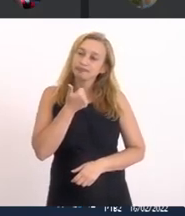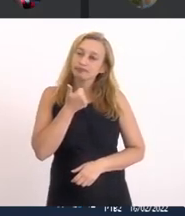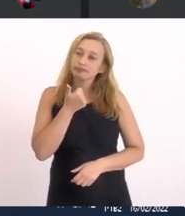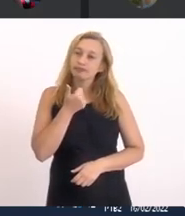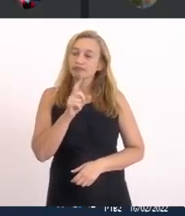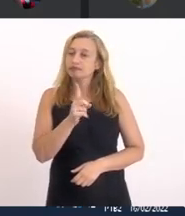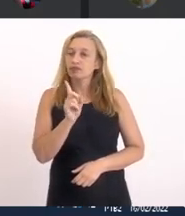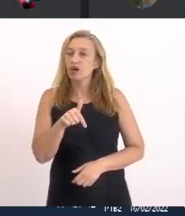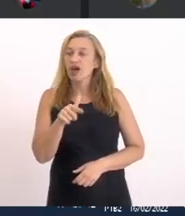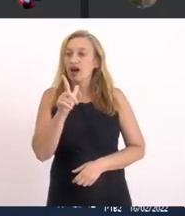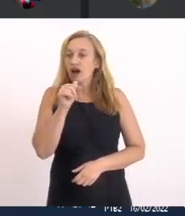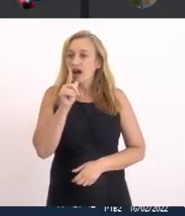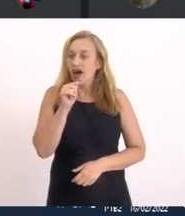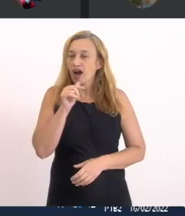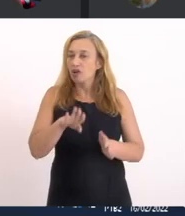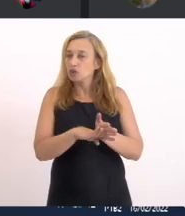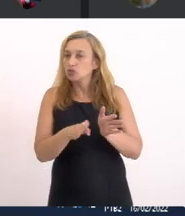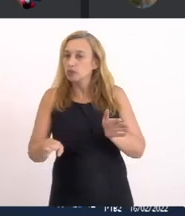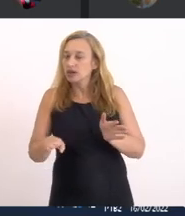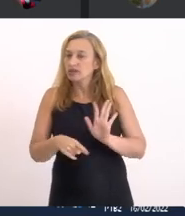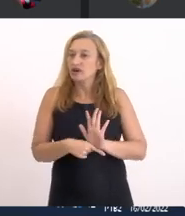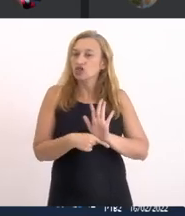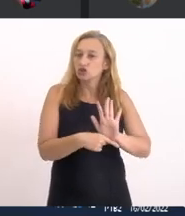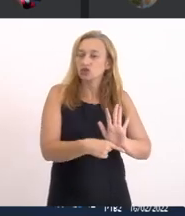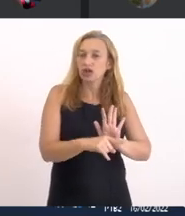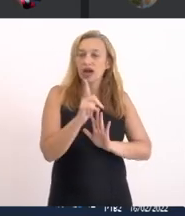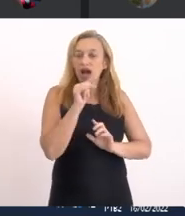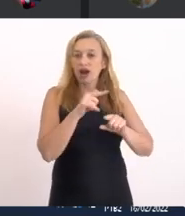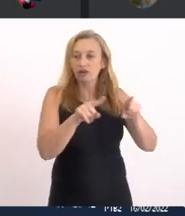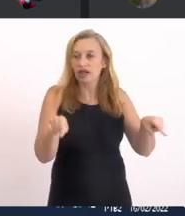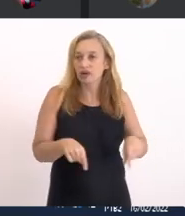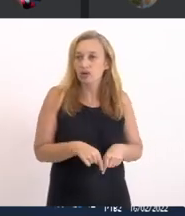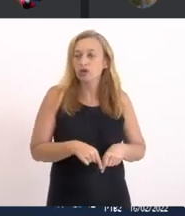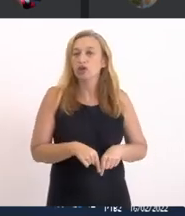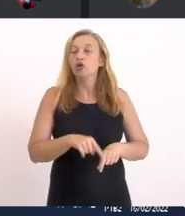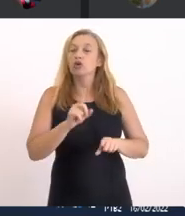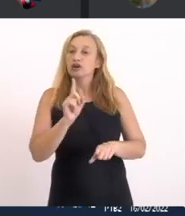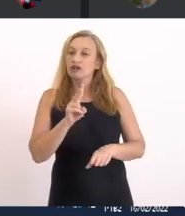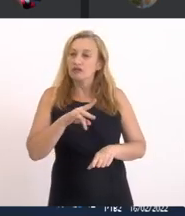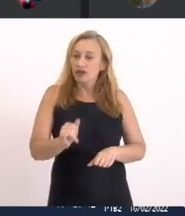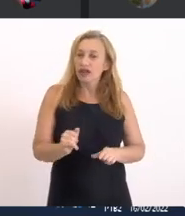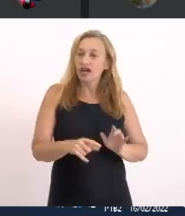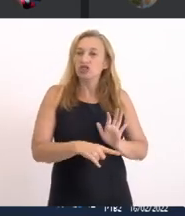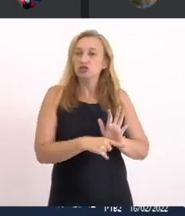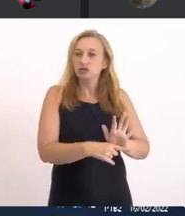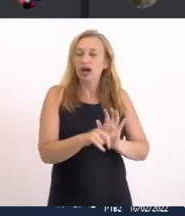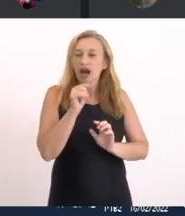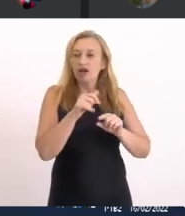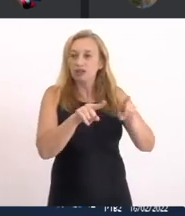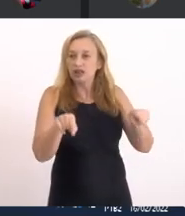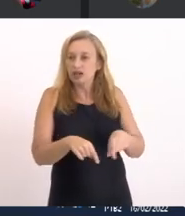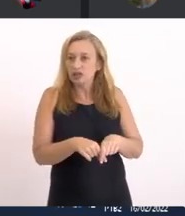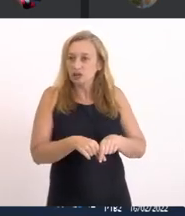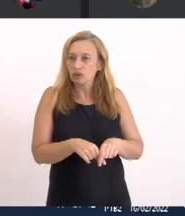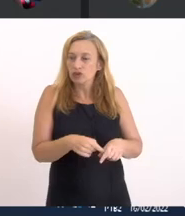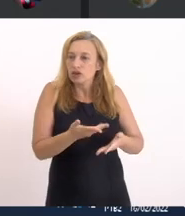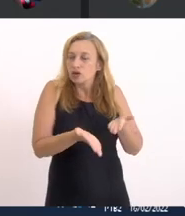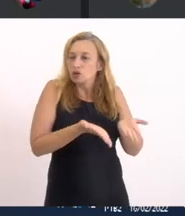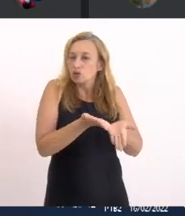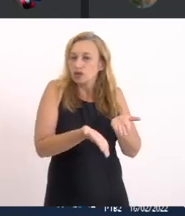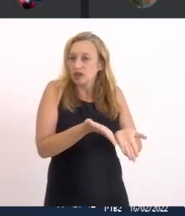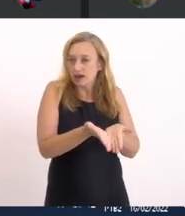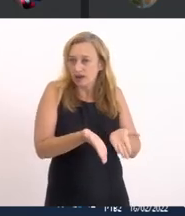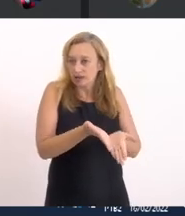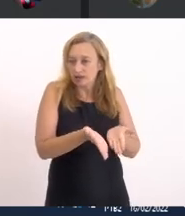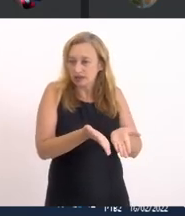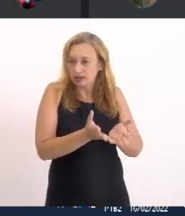é a água do mar Que vai recuperar A água da lagoa O que recupera A água da lagoa Não é a lagoa Que tem que tratar o esgoto Tem que tratar